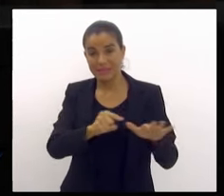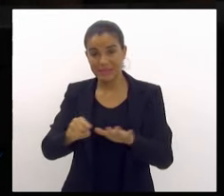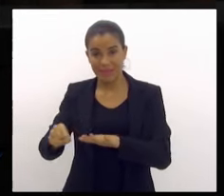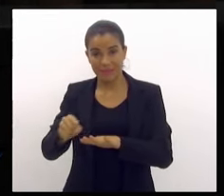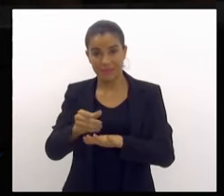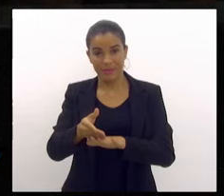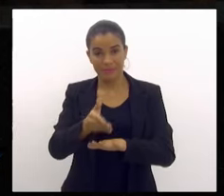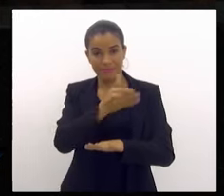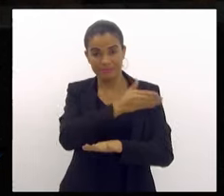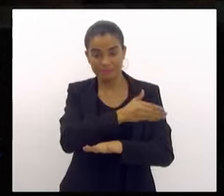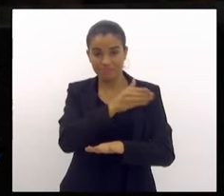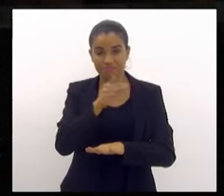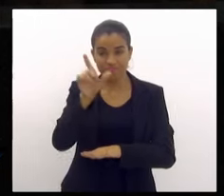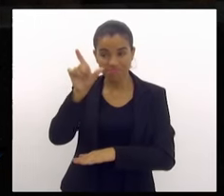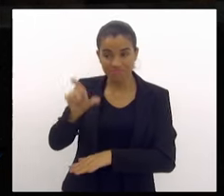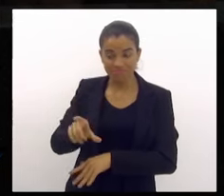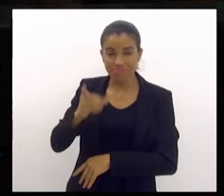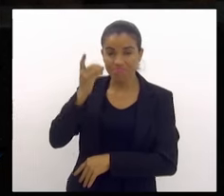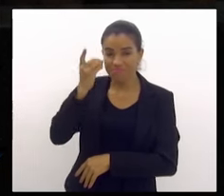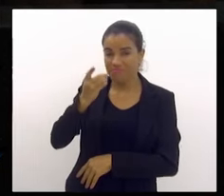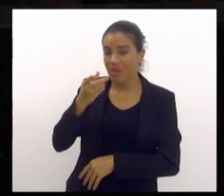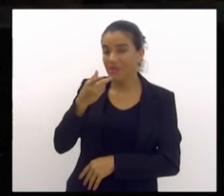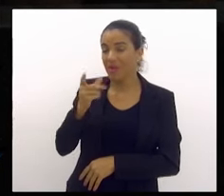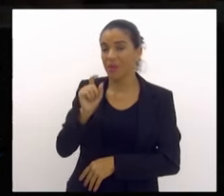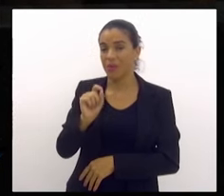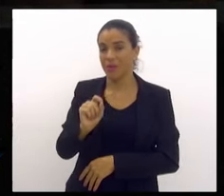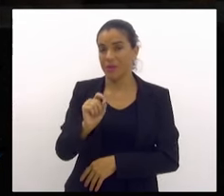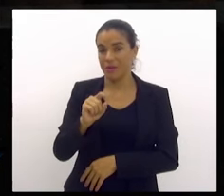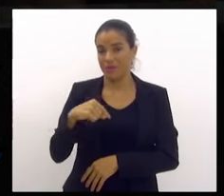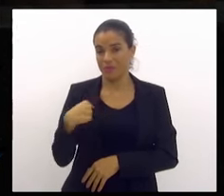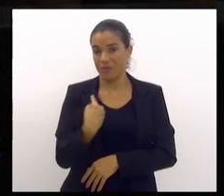onde ele se referiu que nós tínhamos